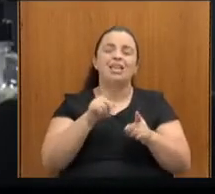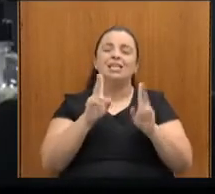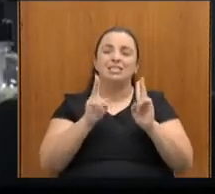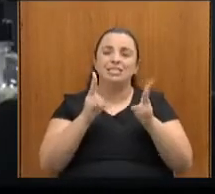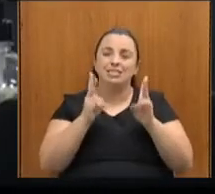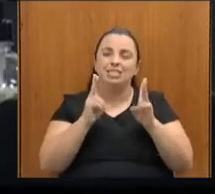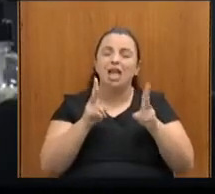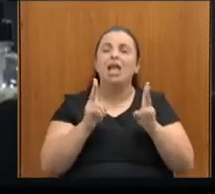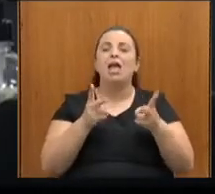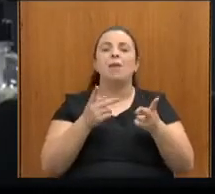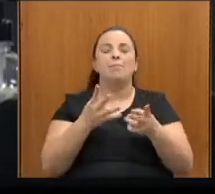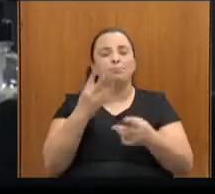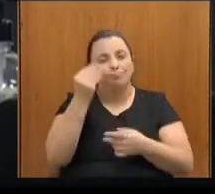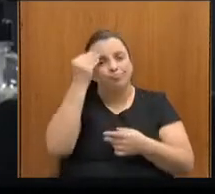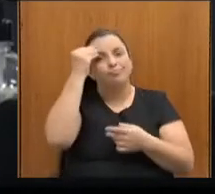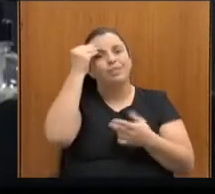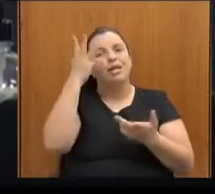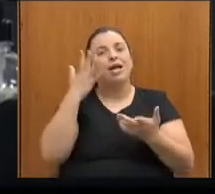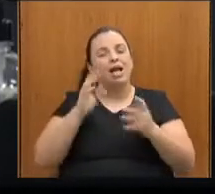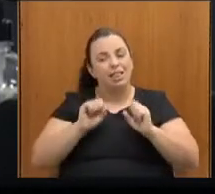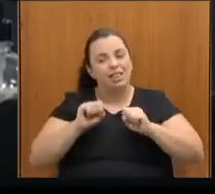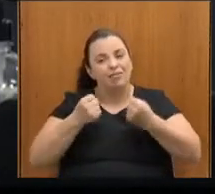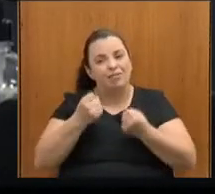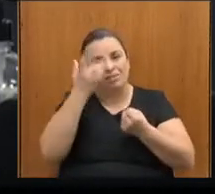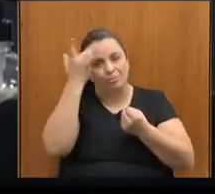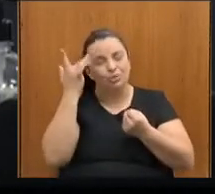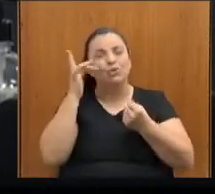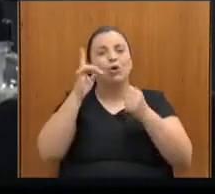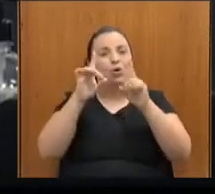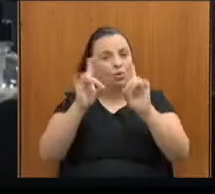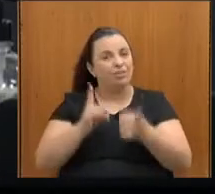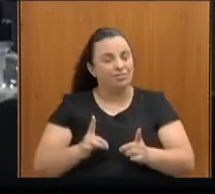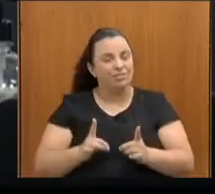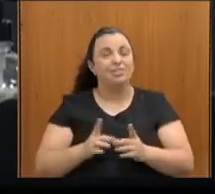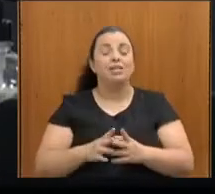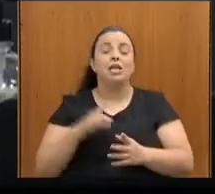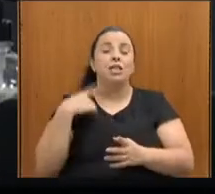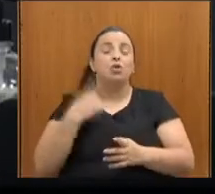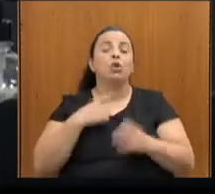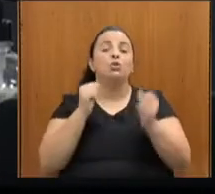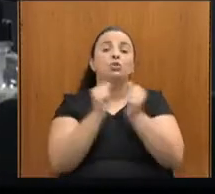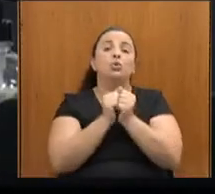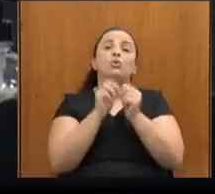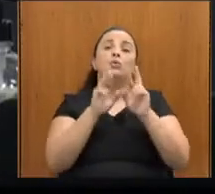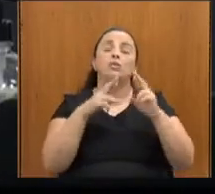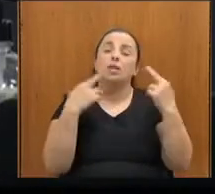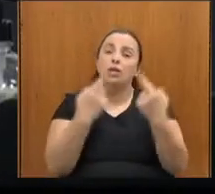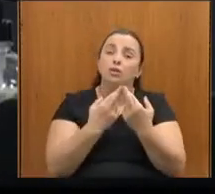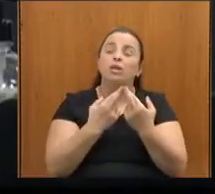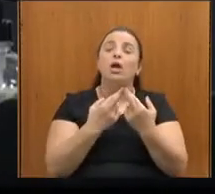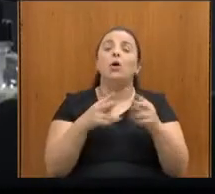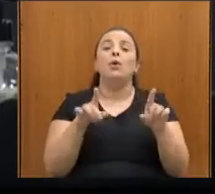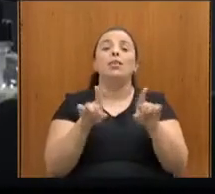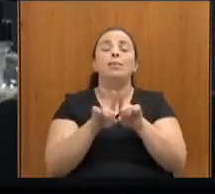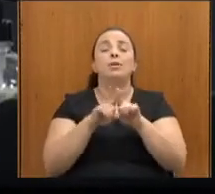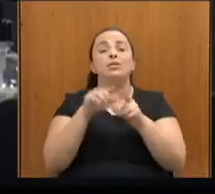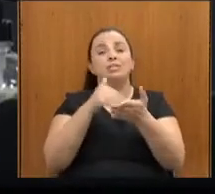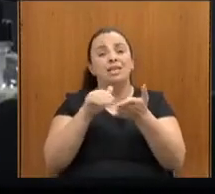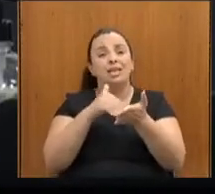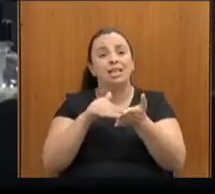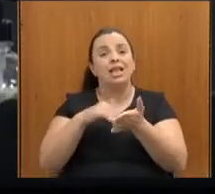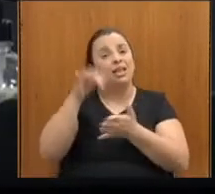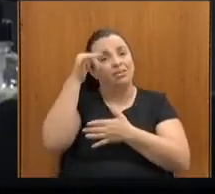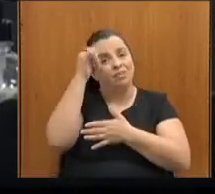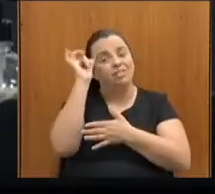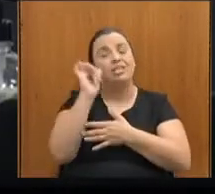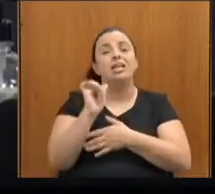a defesa das pessoas com deficiência, então, estivemos juntos lá, no nosso secretário da Fazenda, Gustavo,